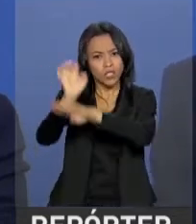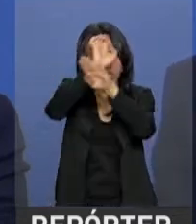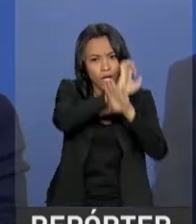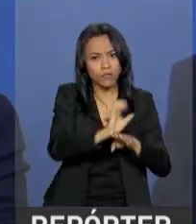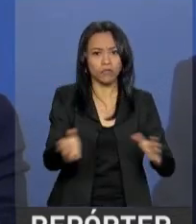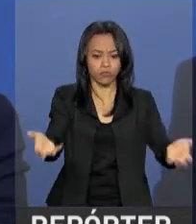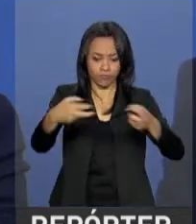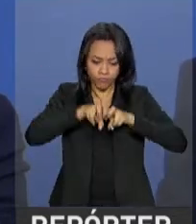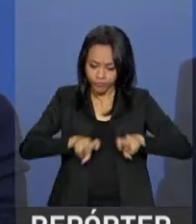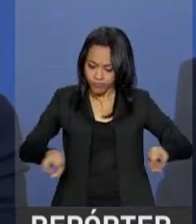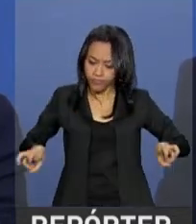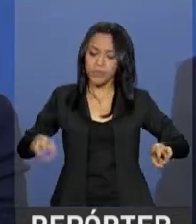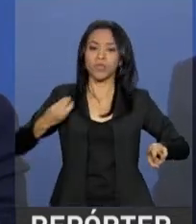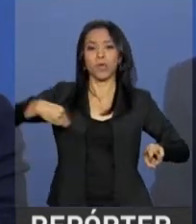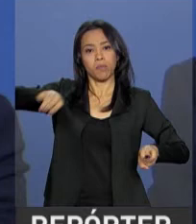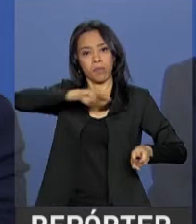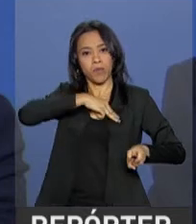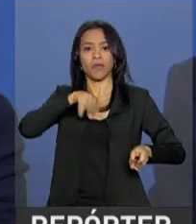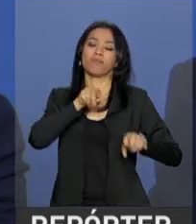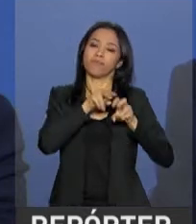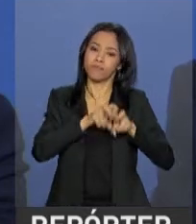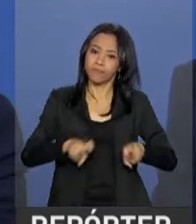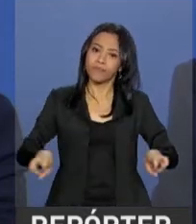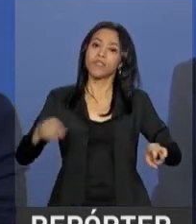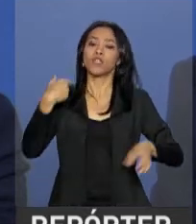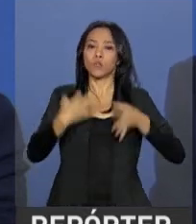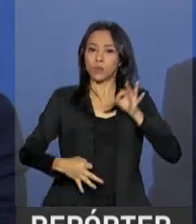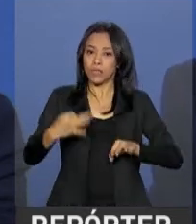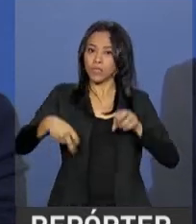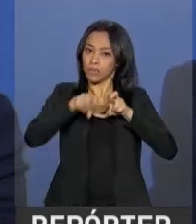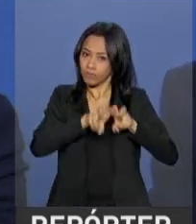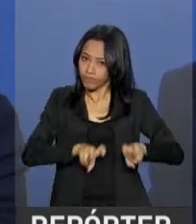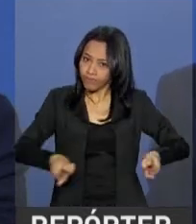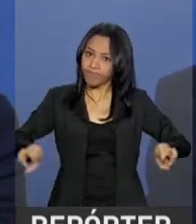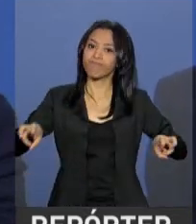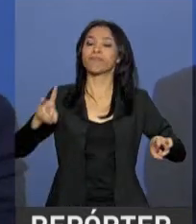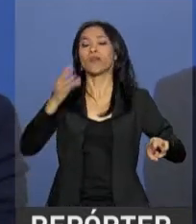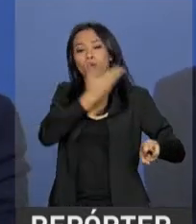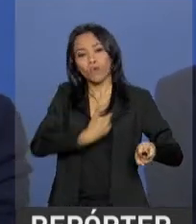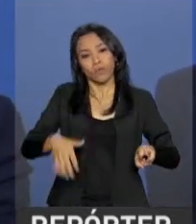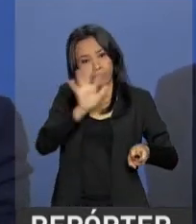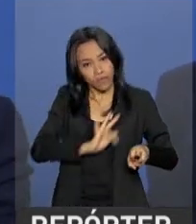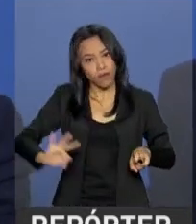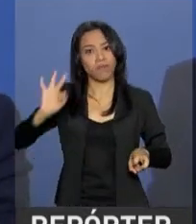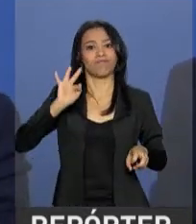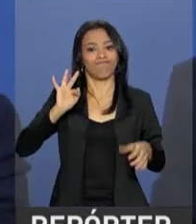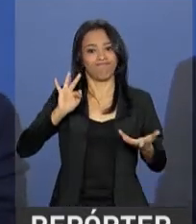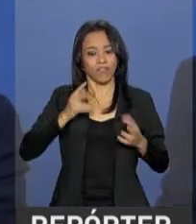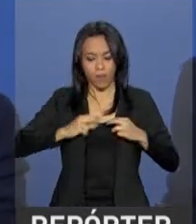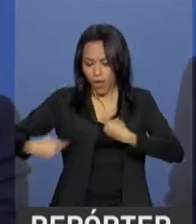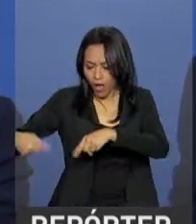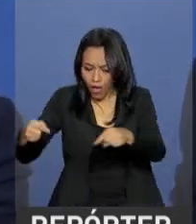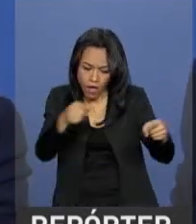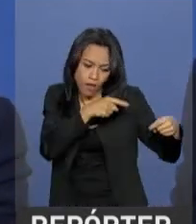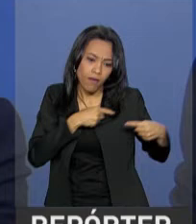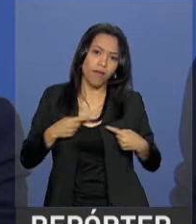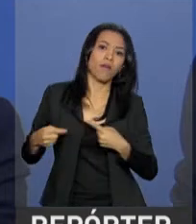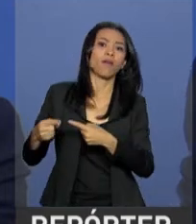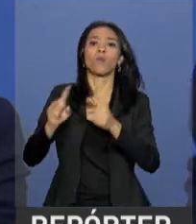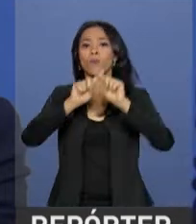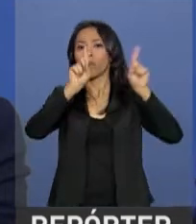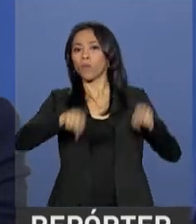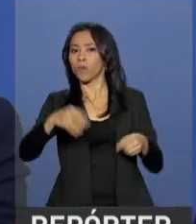colocar o Ministério Público, vai colocar o Judiciário, vai colocar o governo federal e nós vamos pactuar,